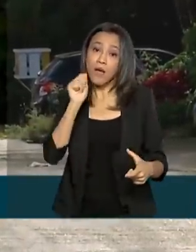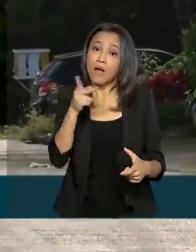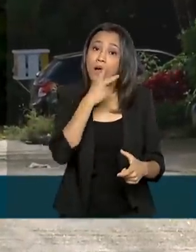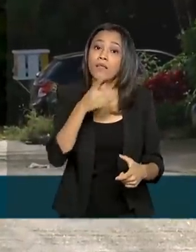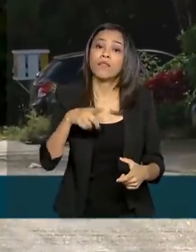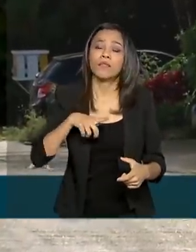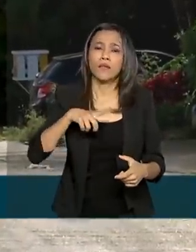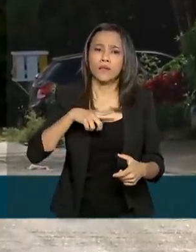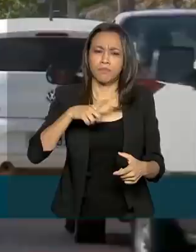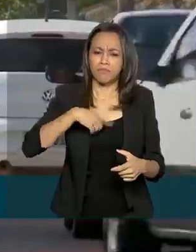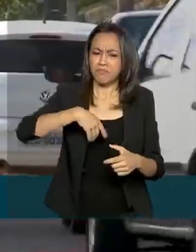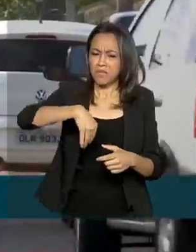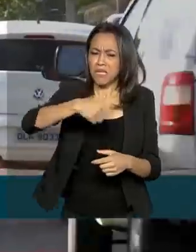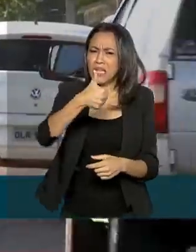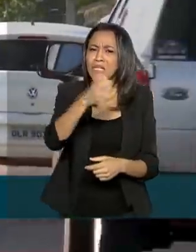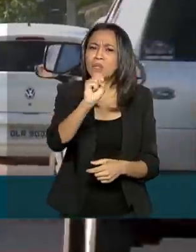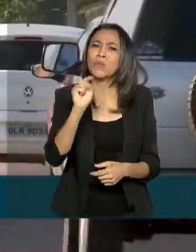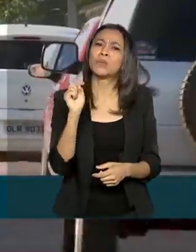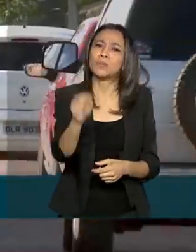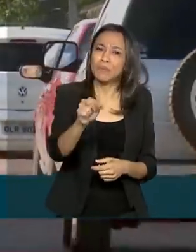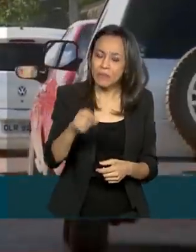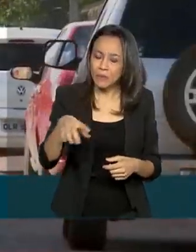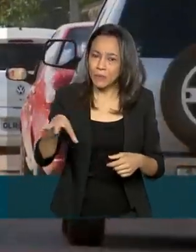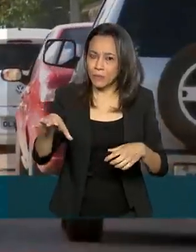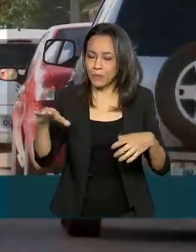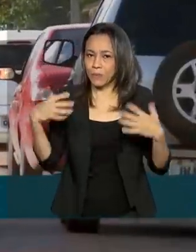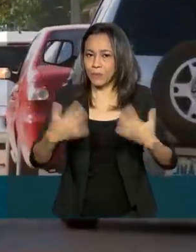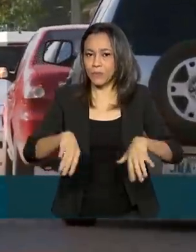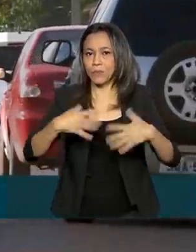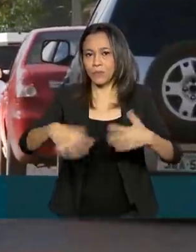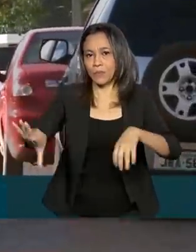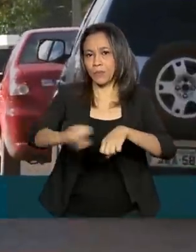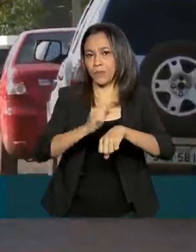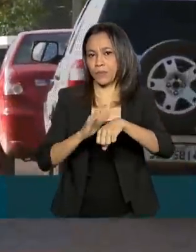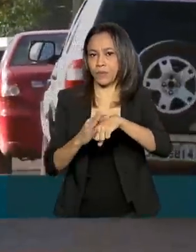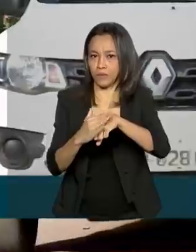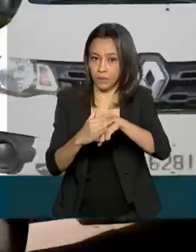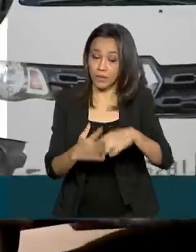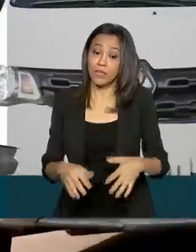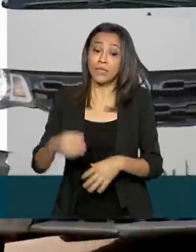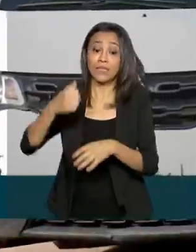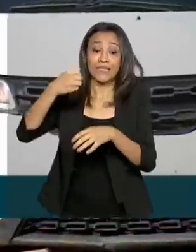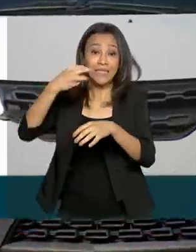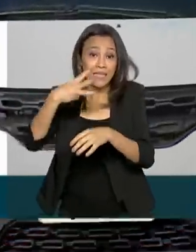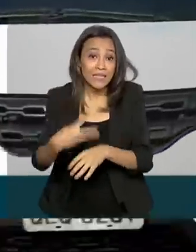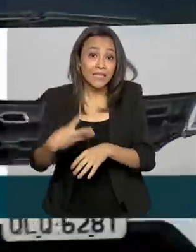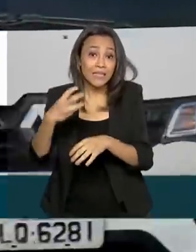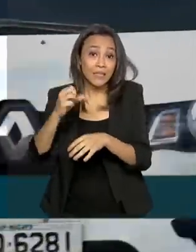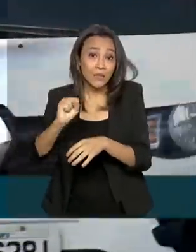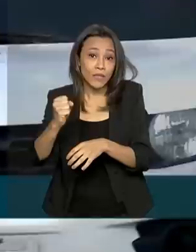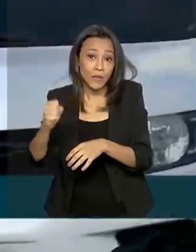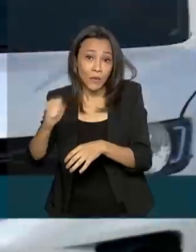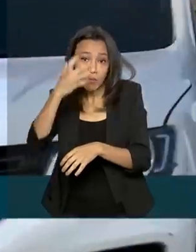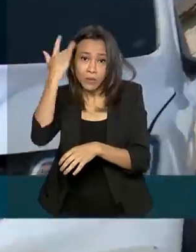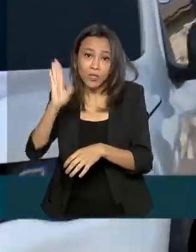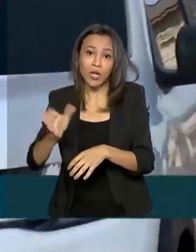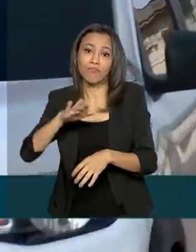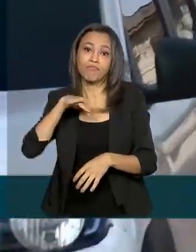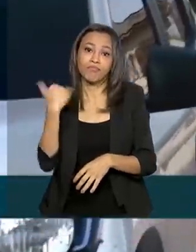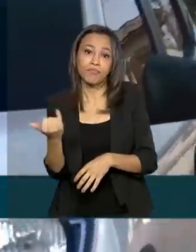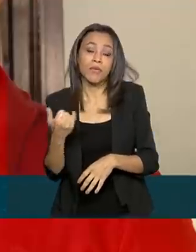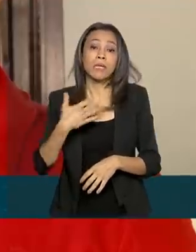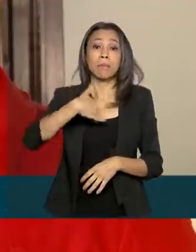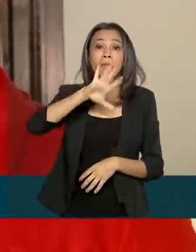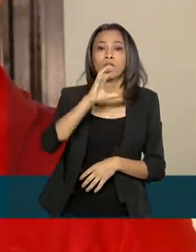.600 casos confirmados de coronavírus. 338 pessoas morreram e mais de 8 mil se